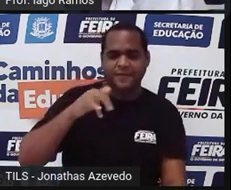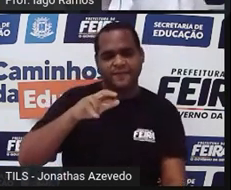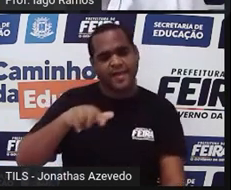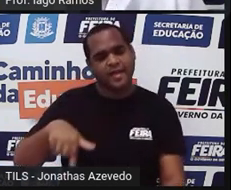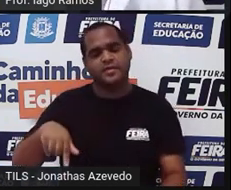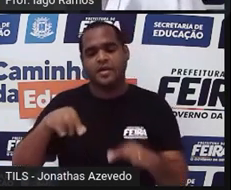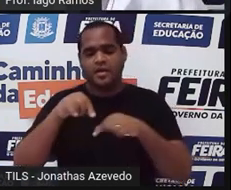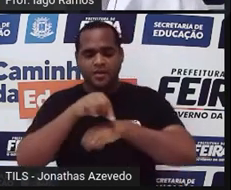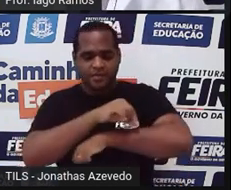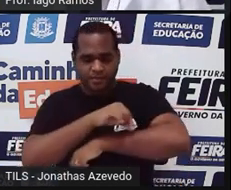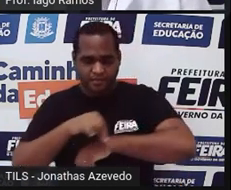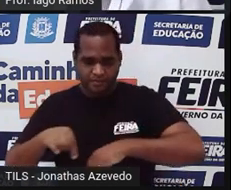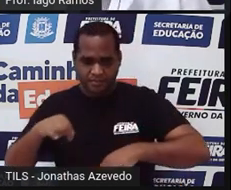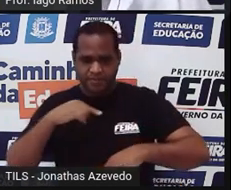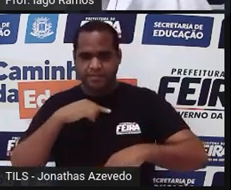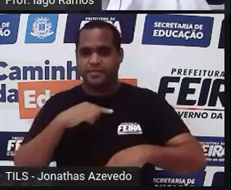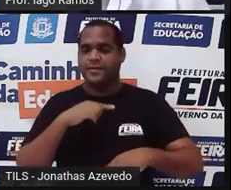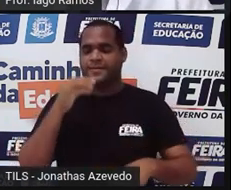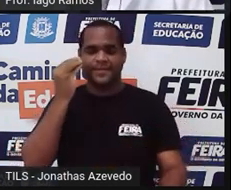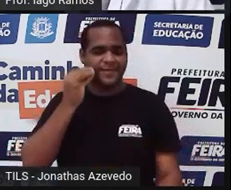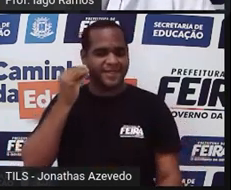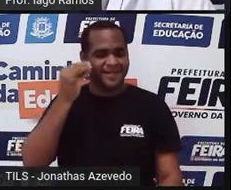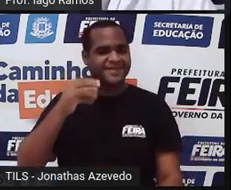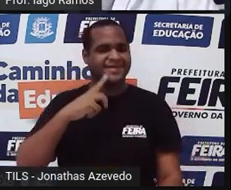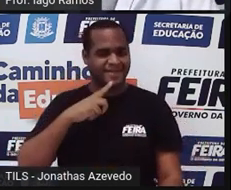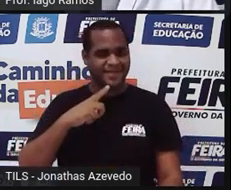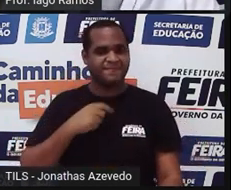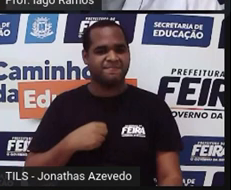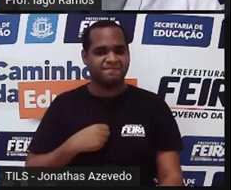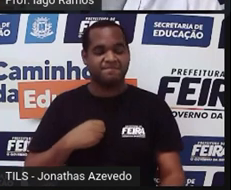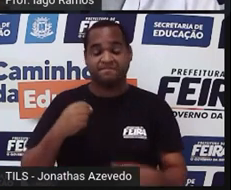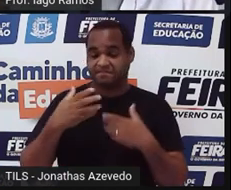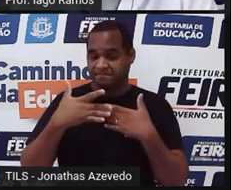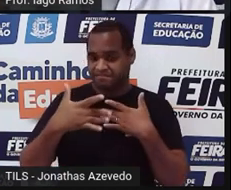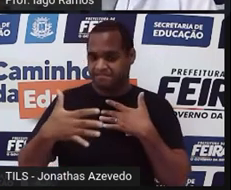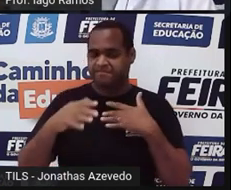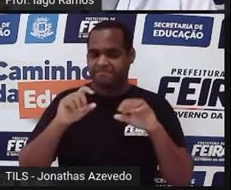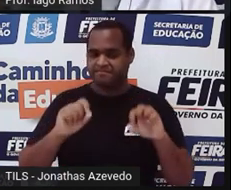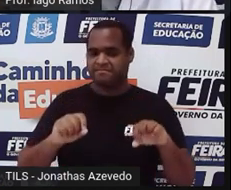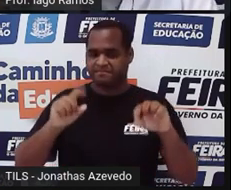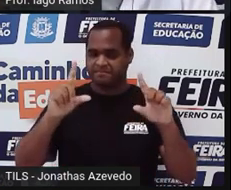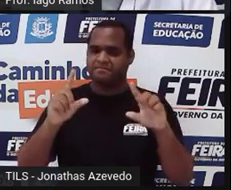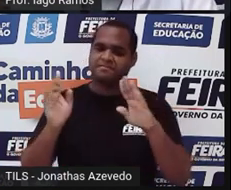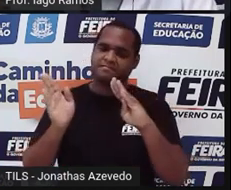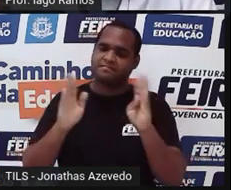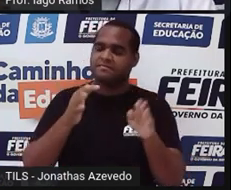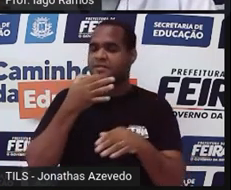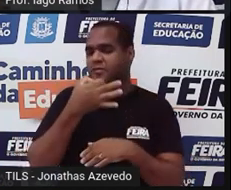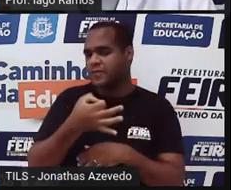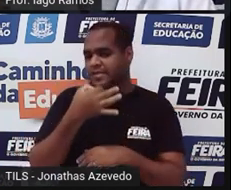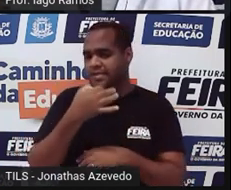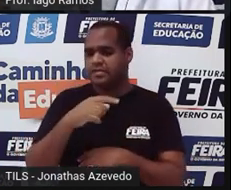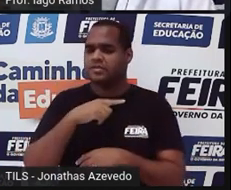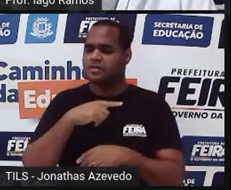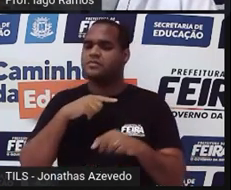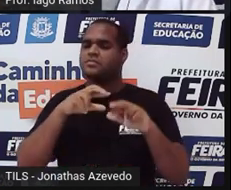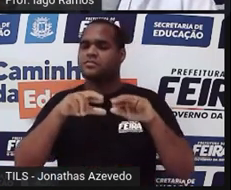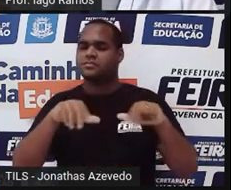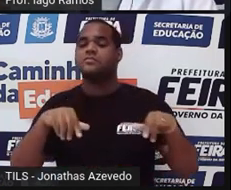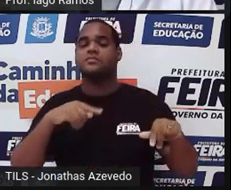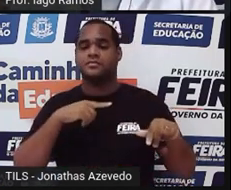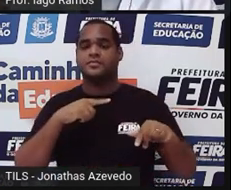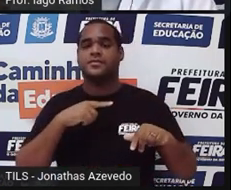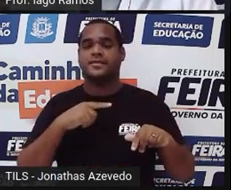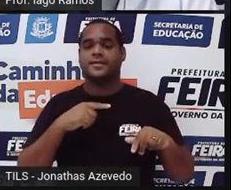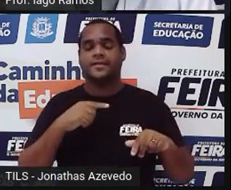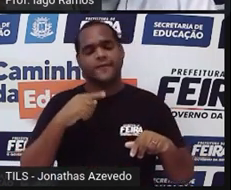régua, que a gente vai experimentar isso, tá bom? Então nas próximas telas eu vou sugerir medidas e através